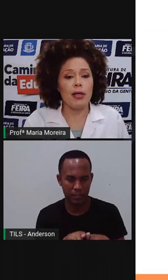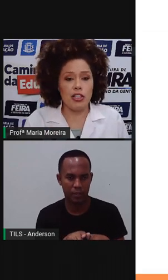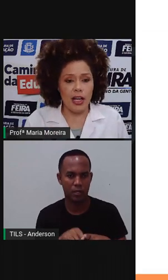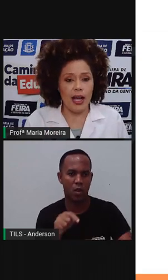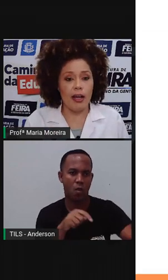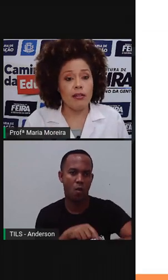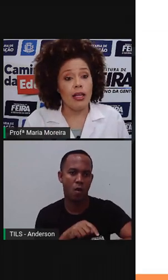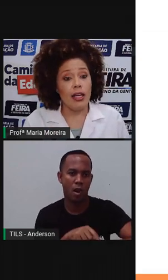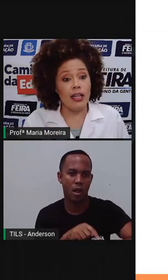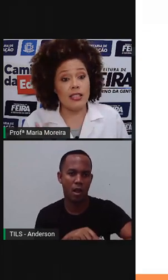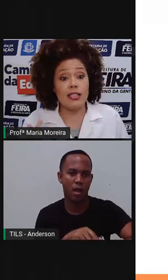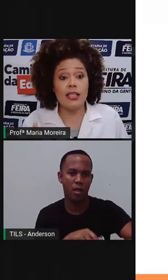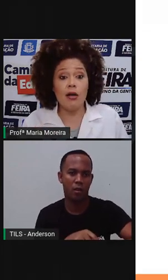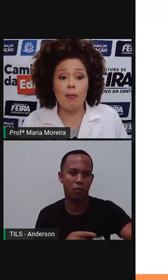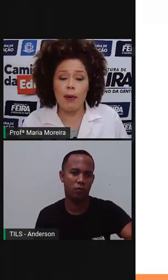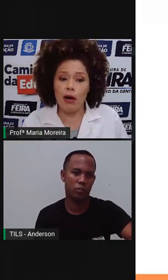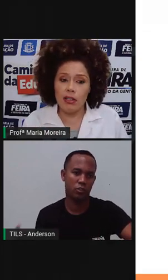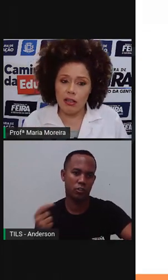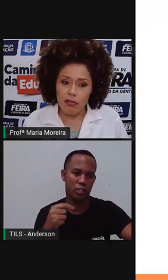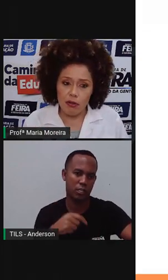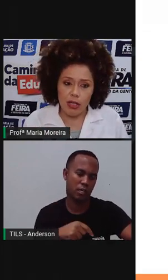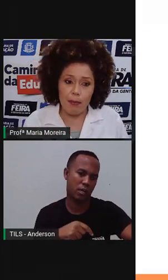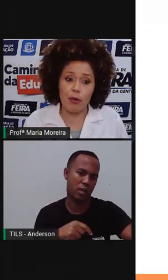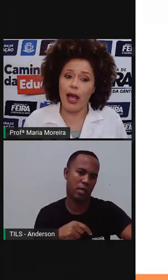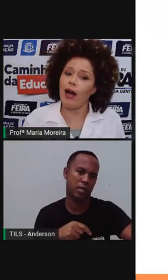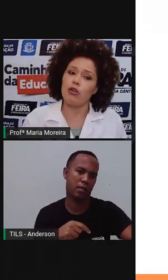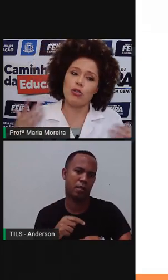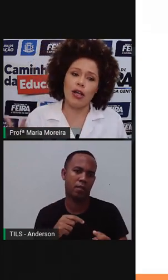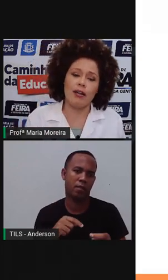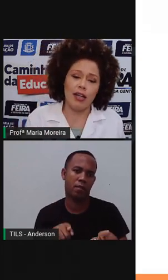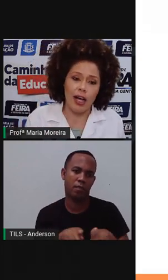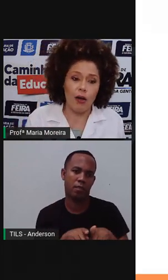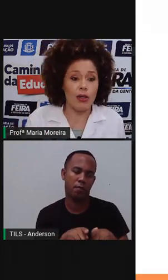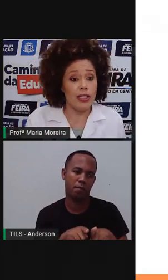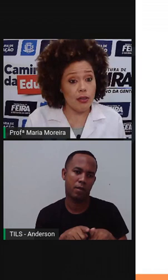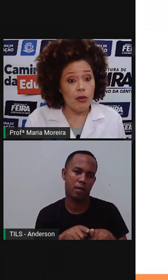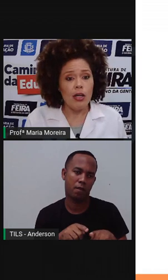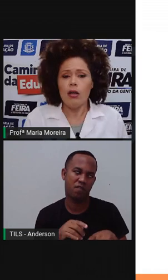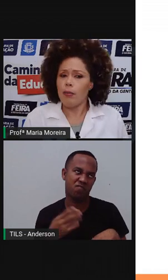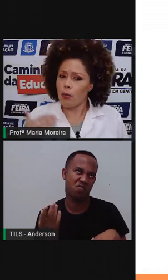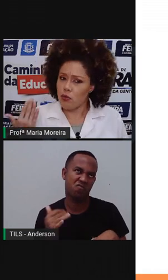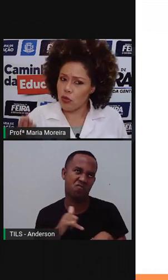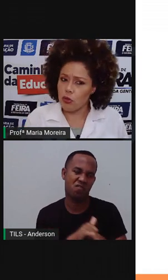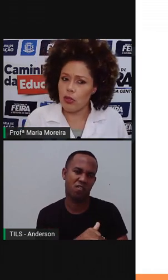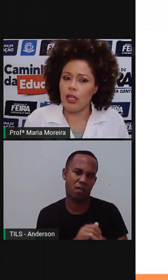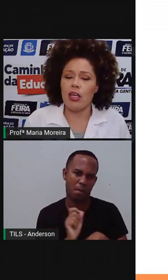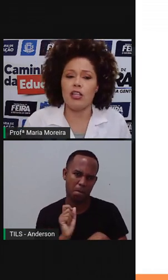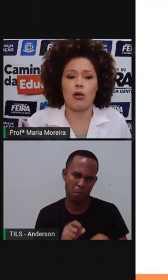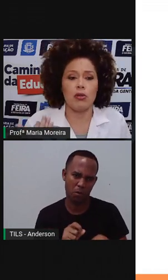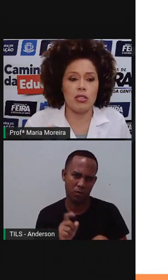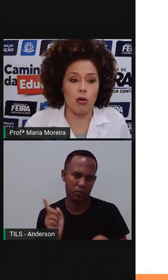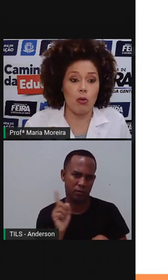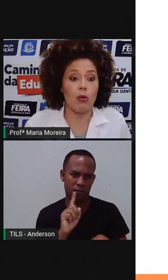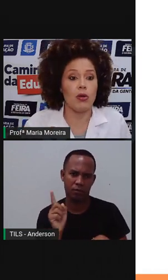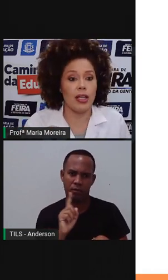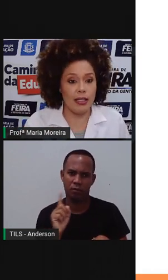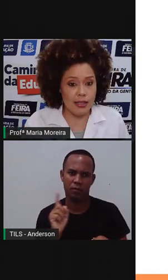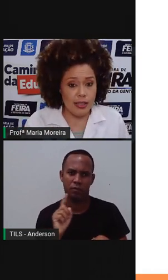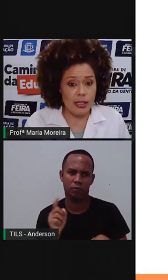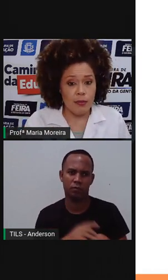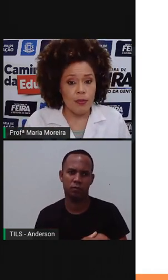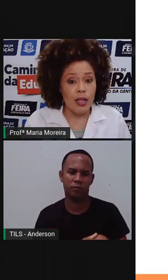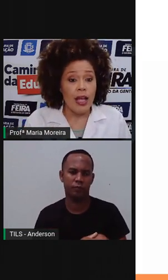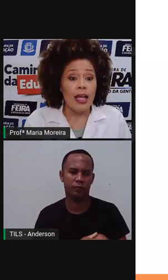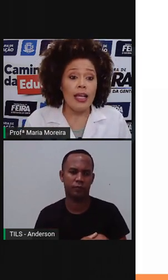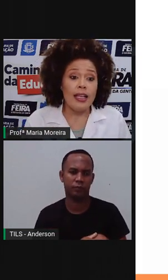Horário para chegar. Eles não podem faltar, porque, ah, hoje eu não quero dar aula, não. O professor está doente, aconteceu alguma coisa,